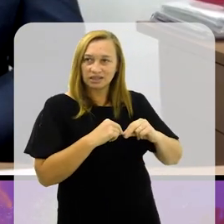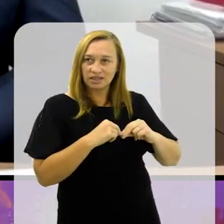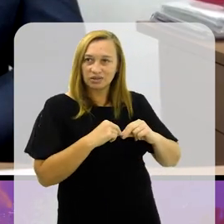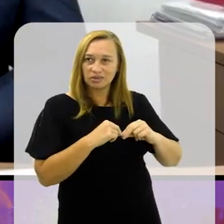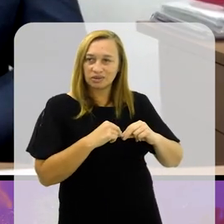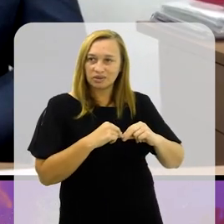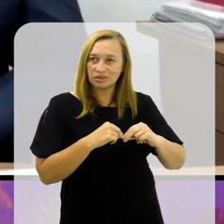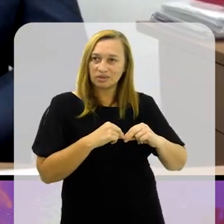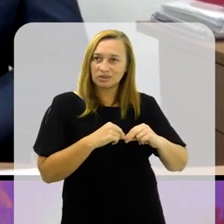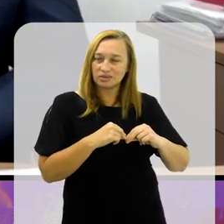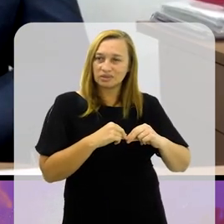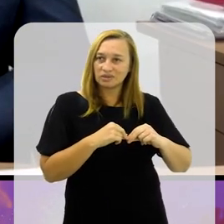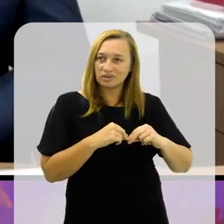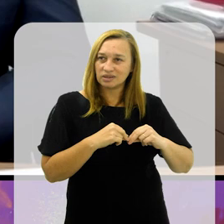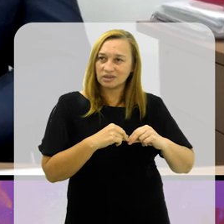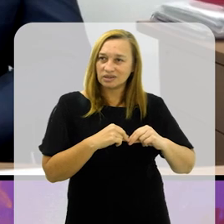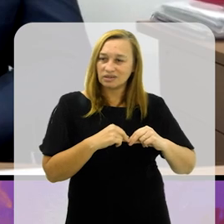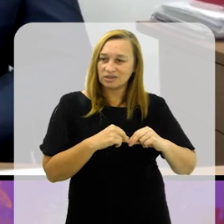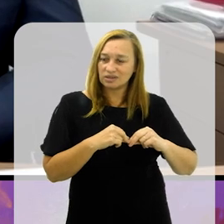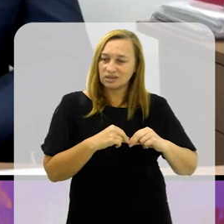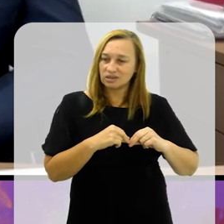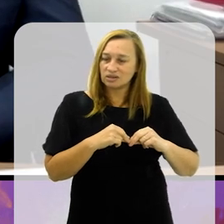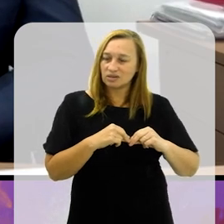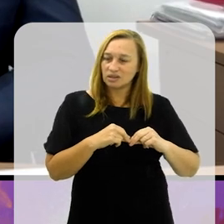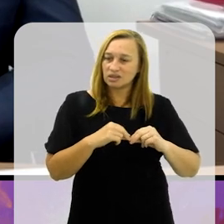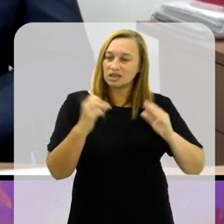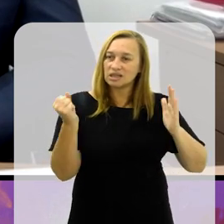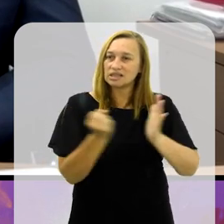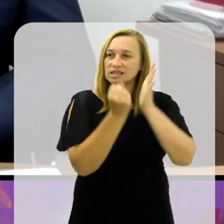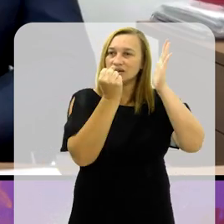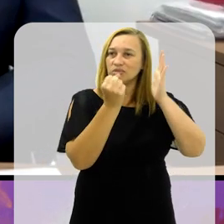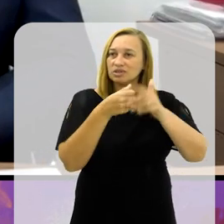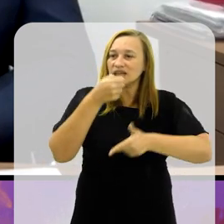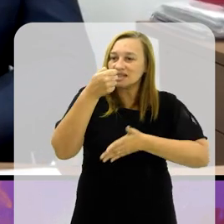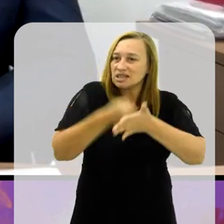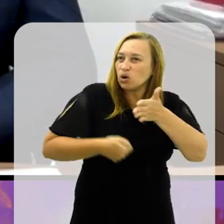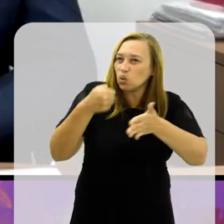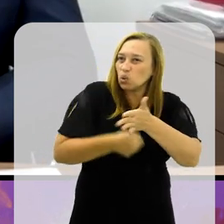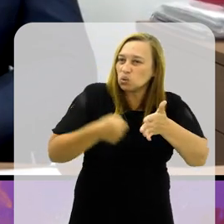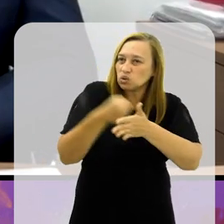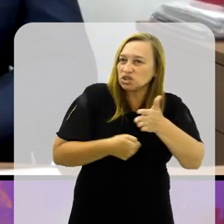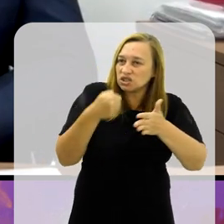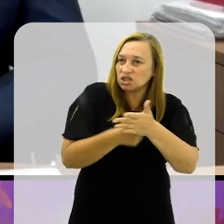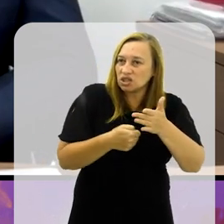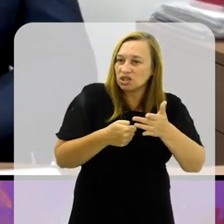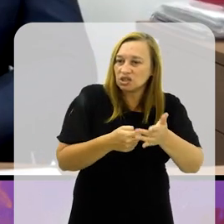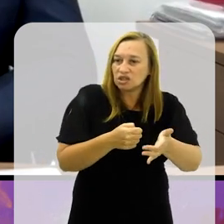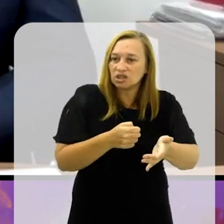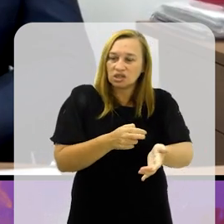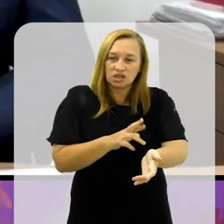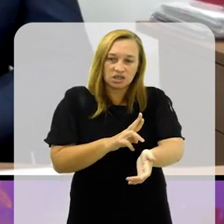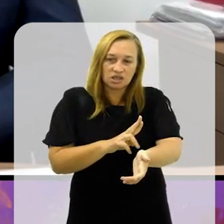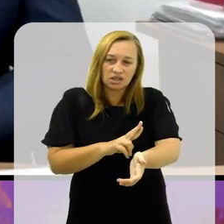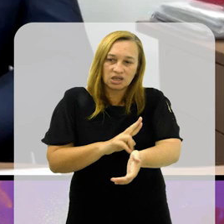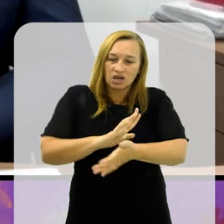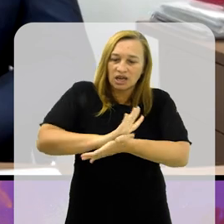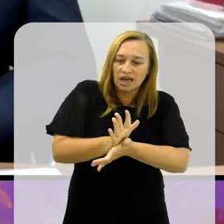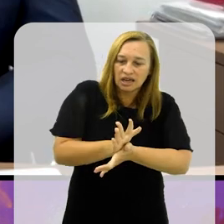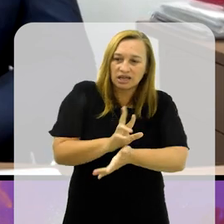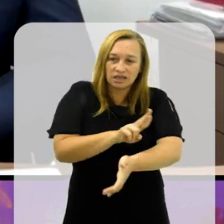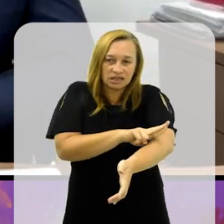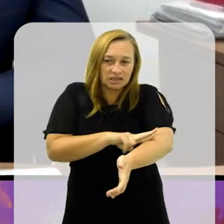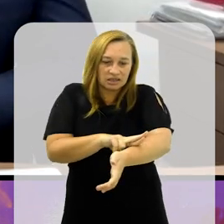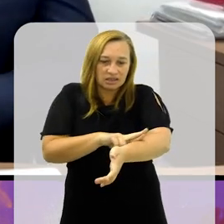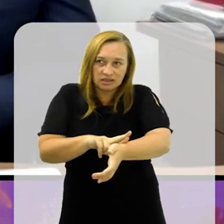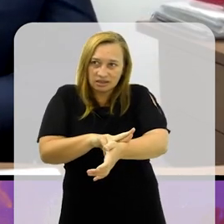Pedrinho, Pedrinho, símbolo, né, dessa luta antirracista que o